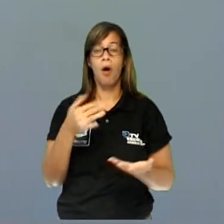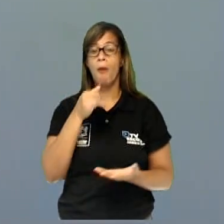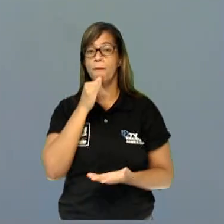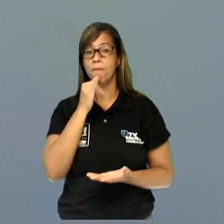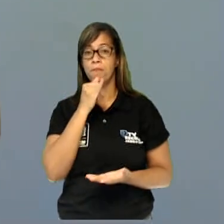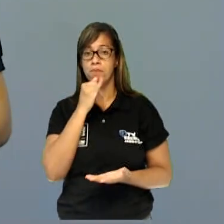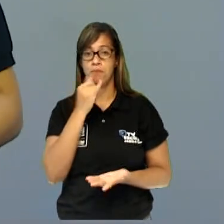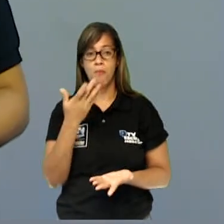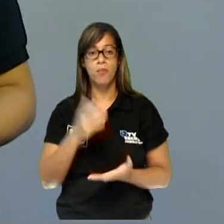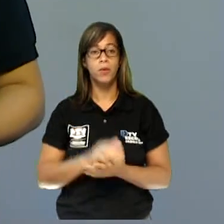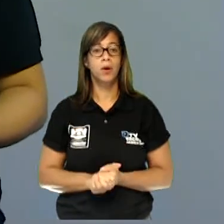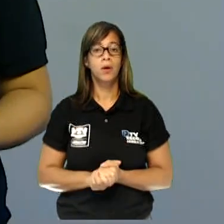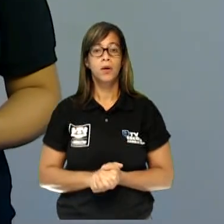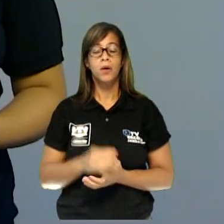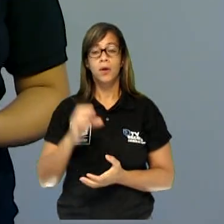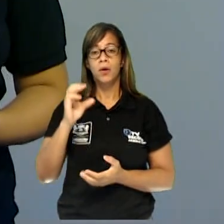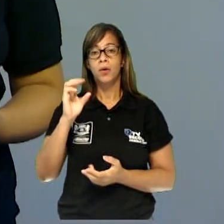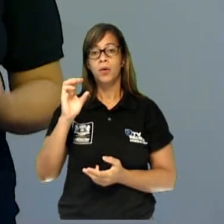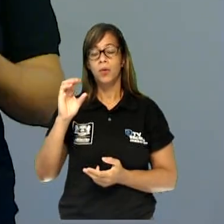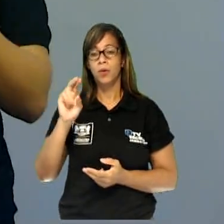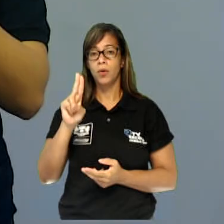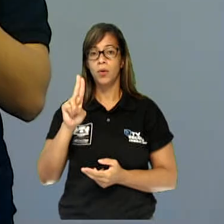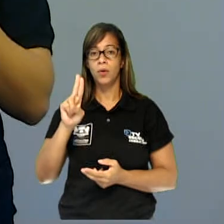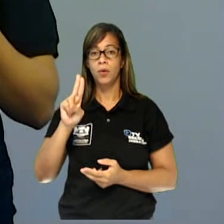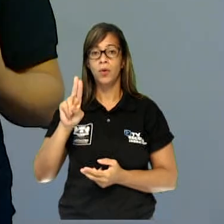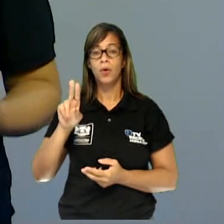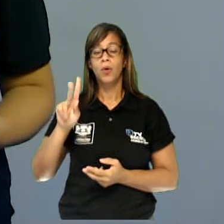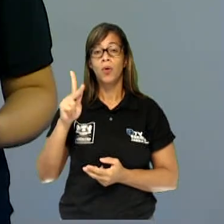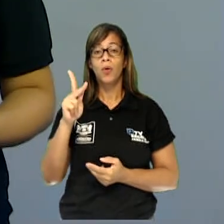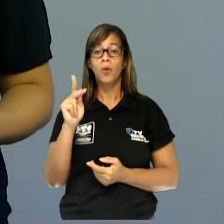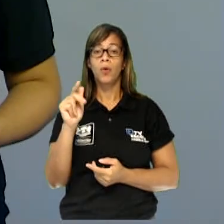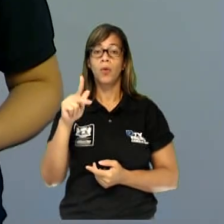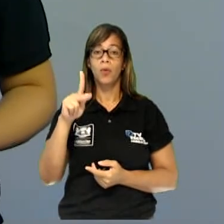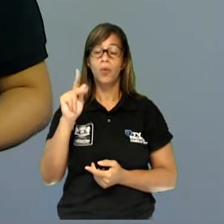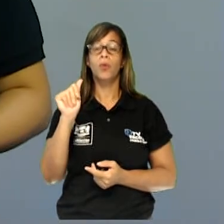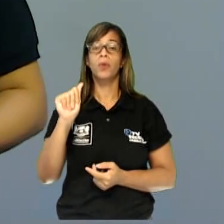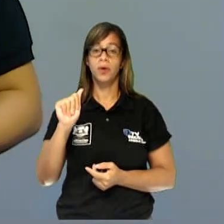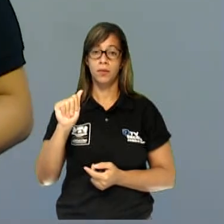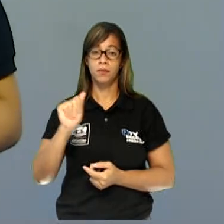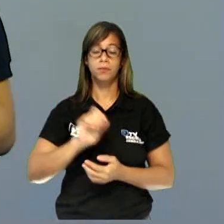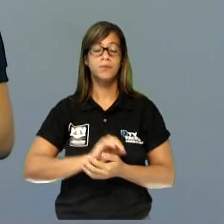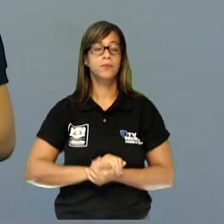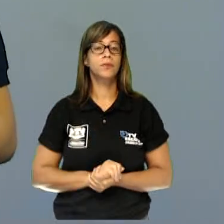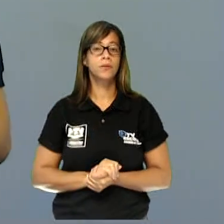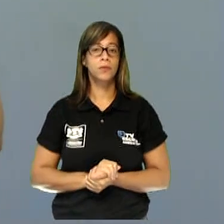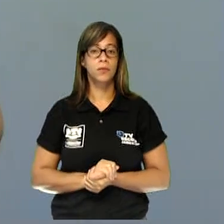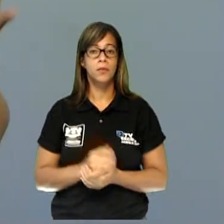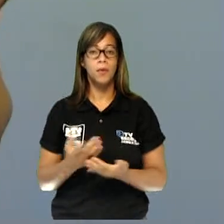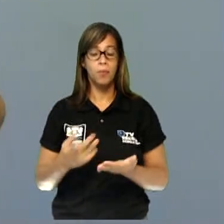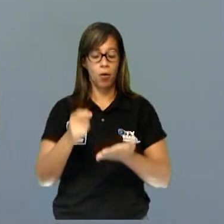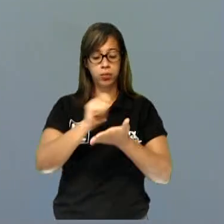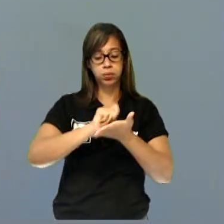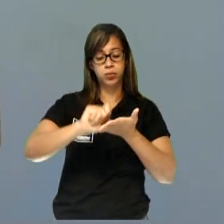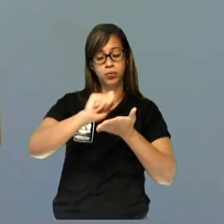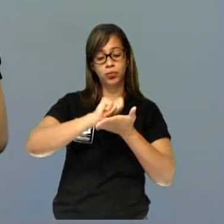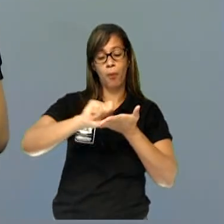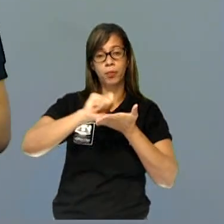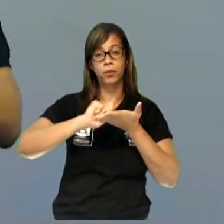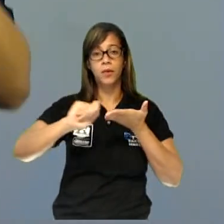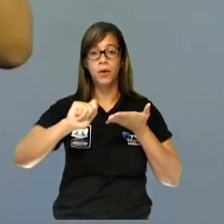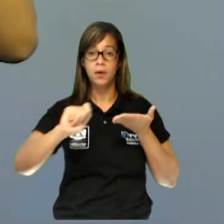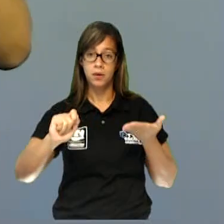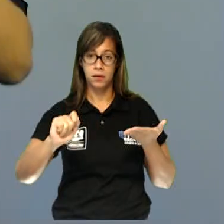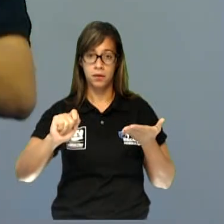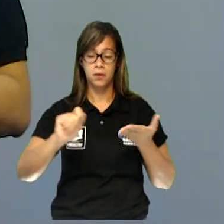cunha. Então, essa forma de escrever vai ser chamada de escrita cuneiforme, a